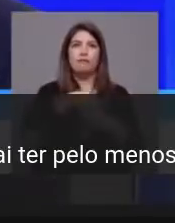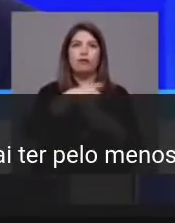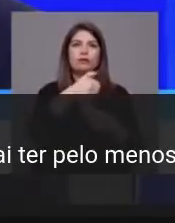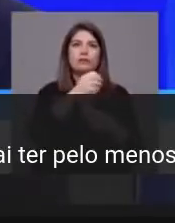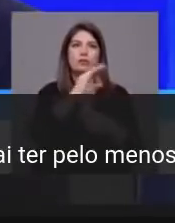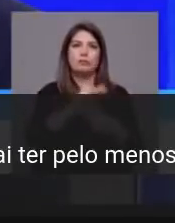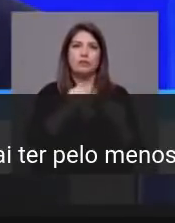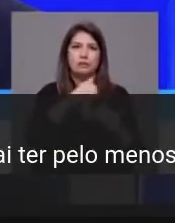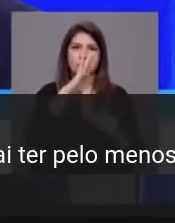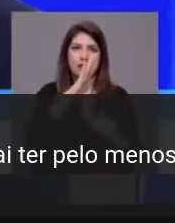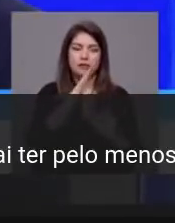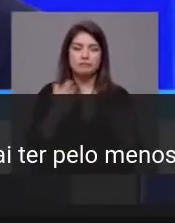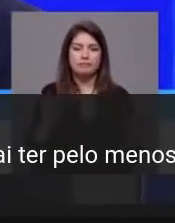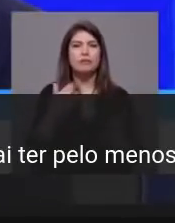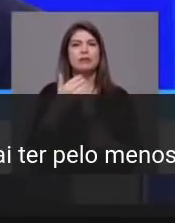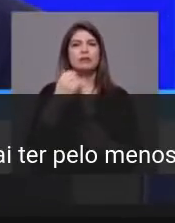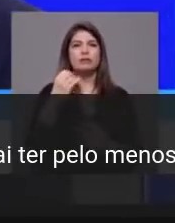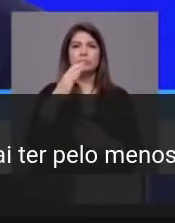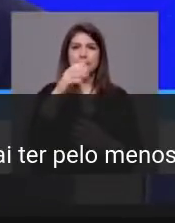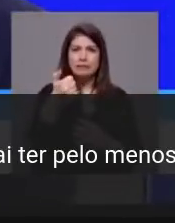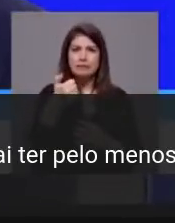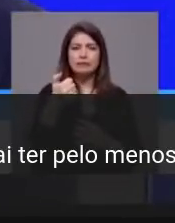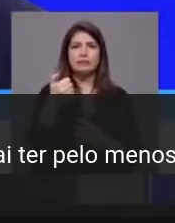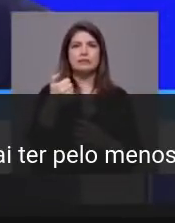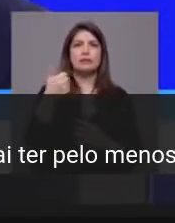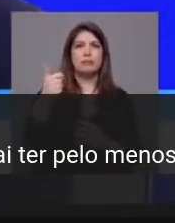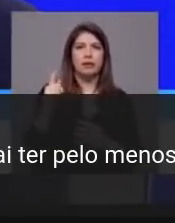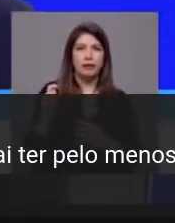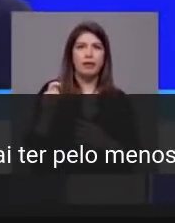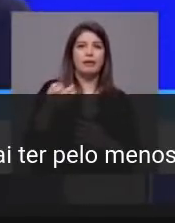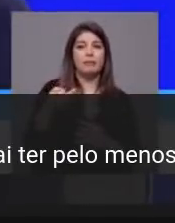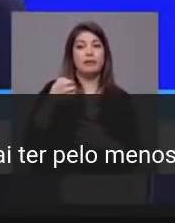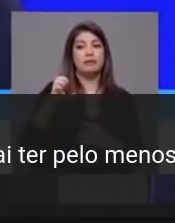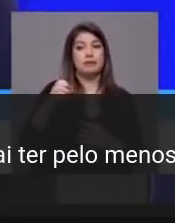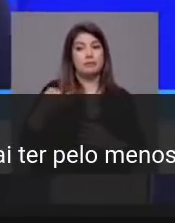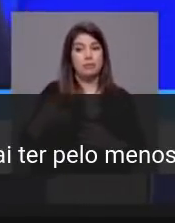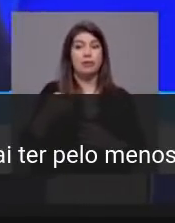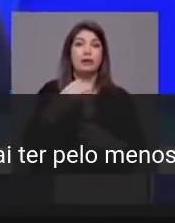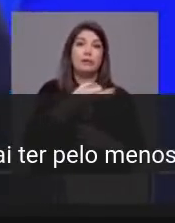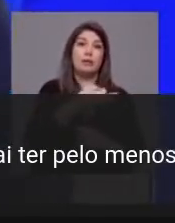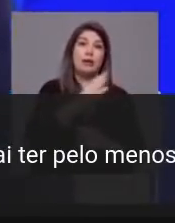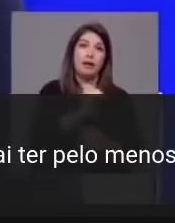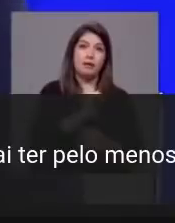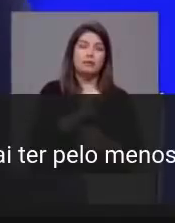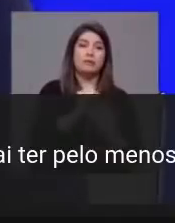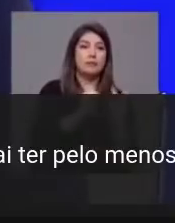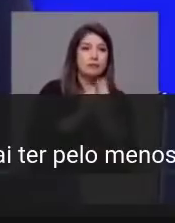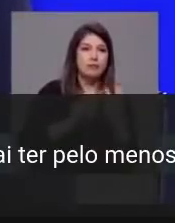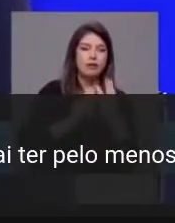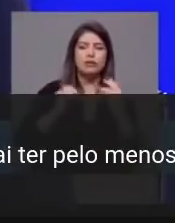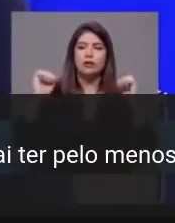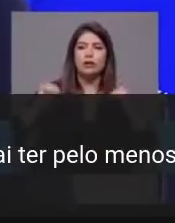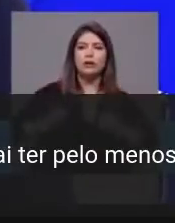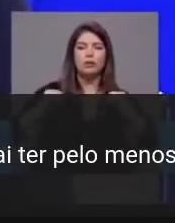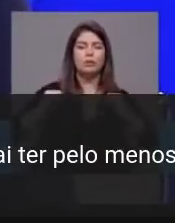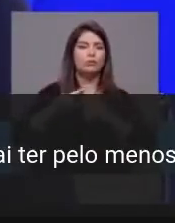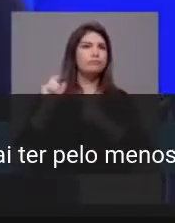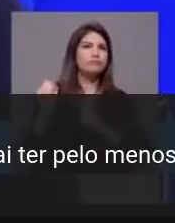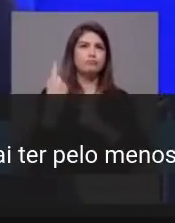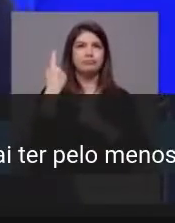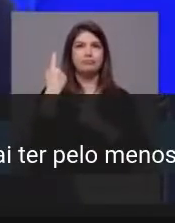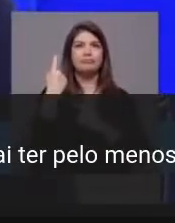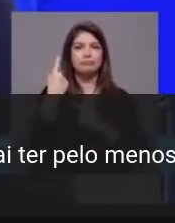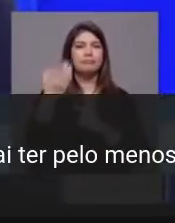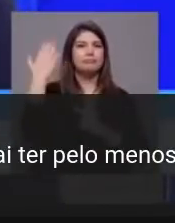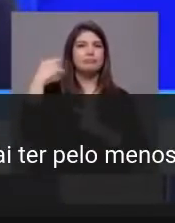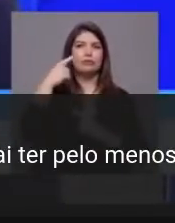esquerda. Em 2015, o Bloco de Esquerda e o PCP, com o PS seguramente, fizeram um acordo que nunca tinha sido feito antes e foi graças a esse